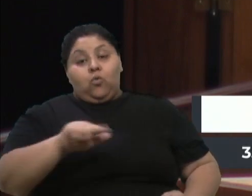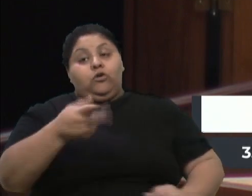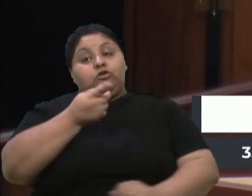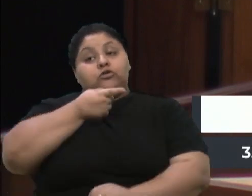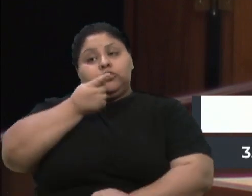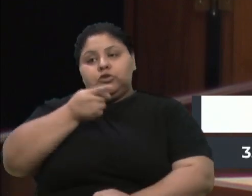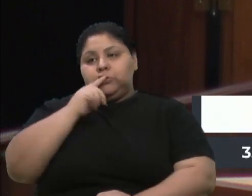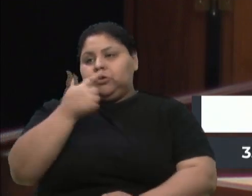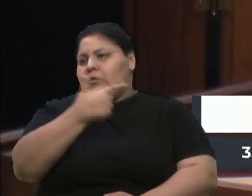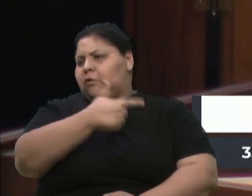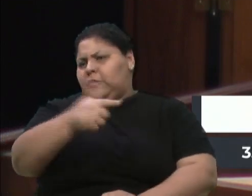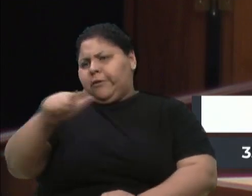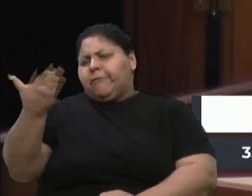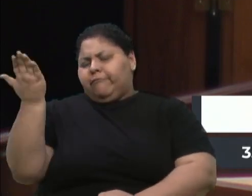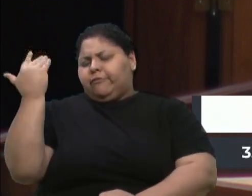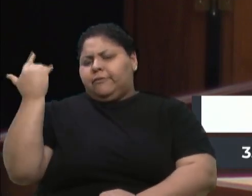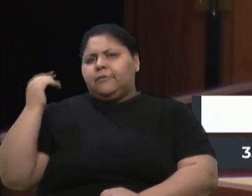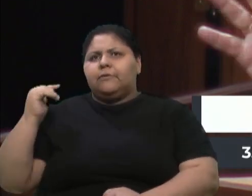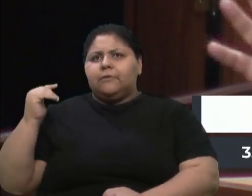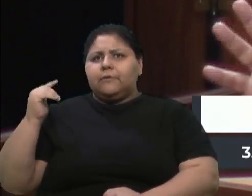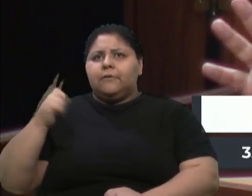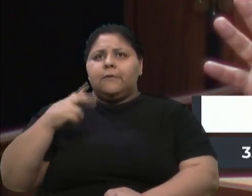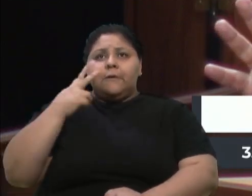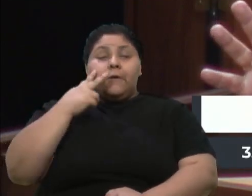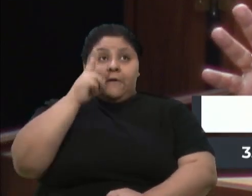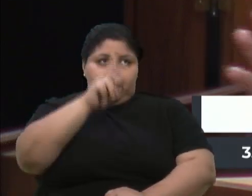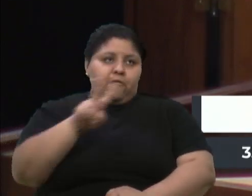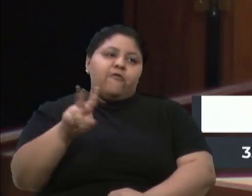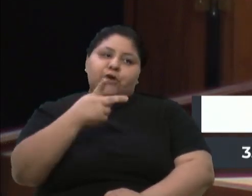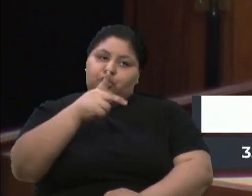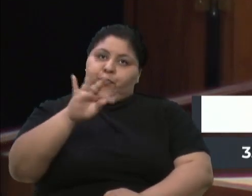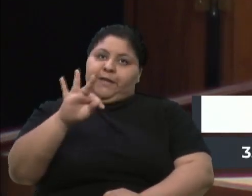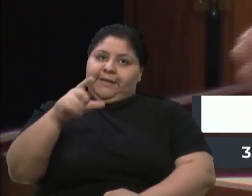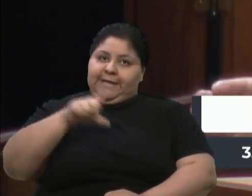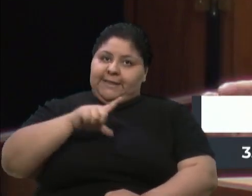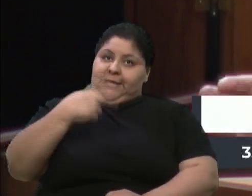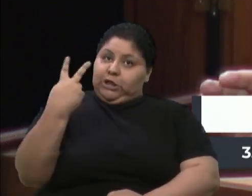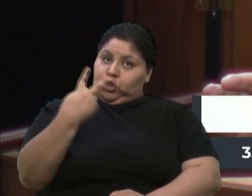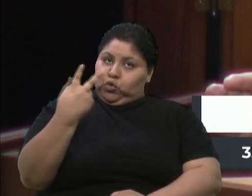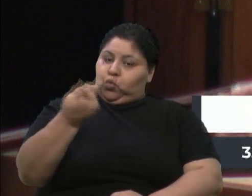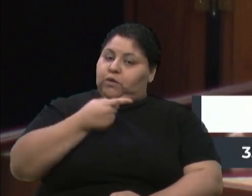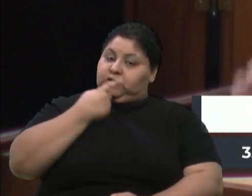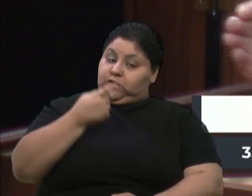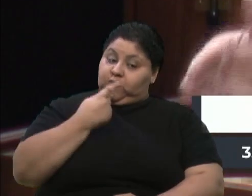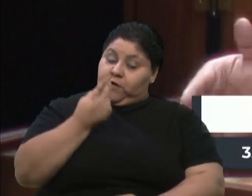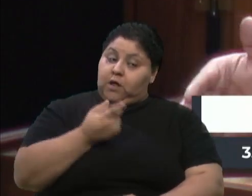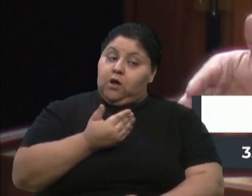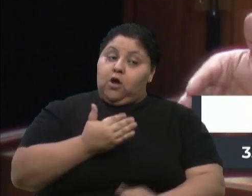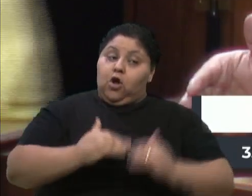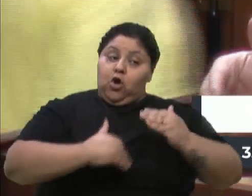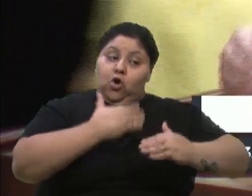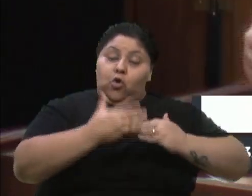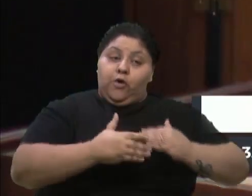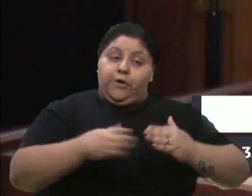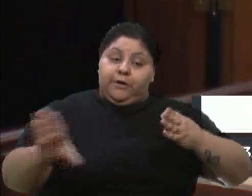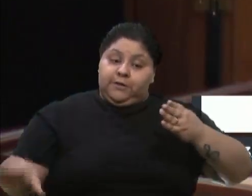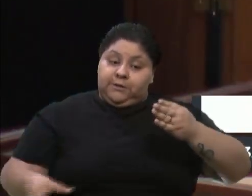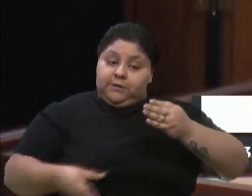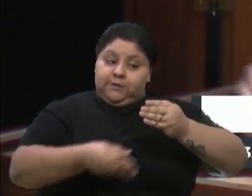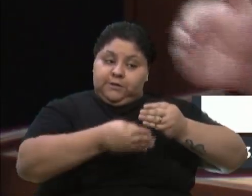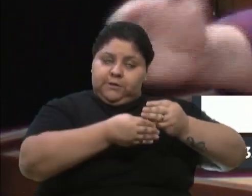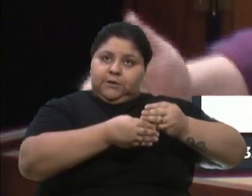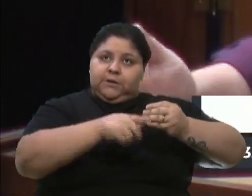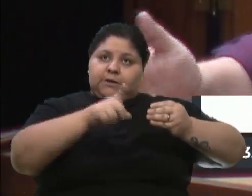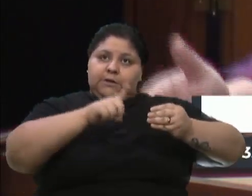outra situação, e aí eu vejo que o PT tem dois discursos. Aí, quando é que eles trazem emenda parlamentar e dizem que